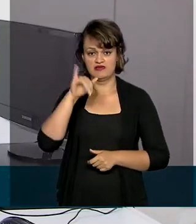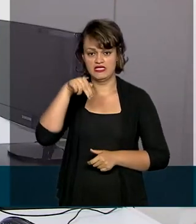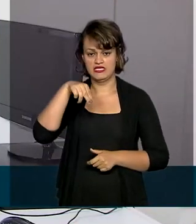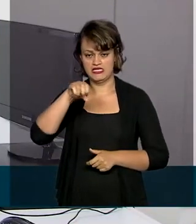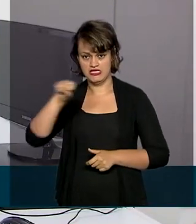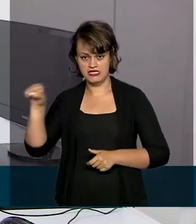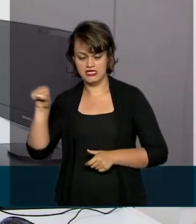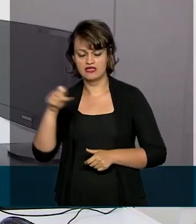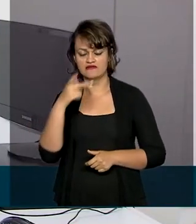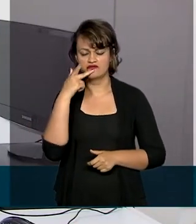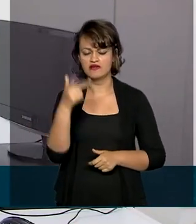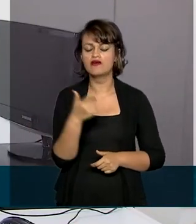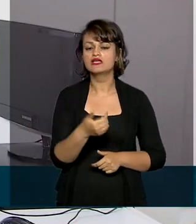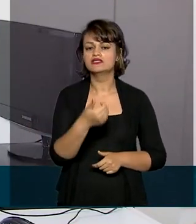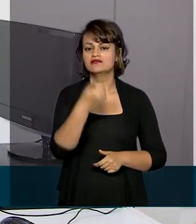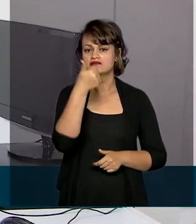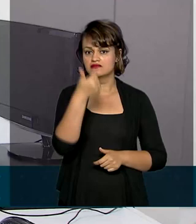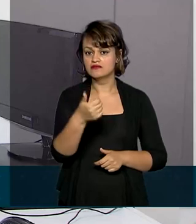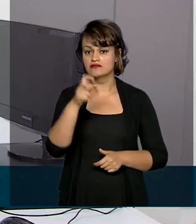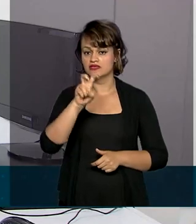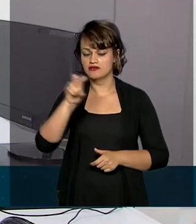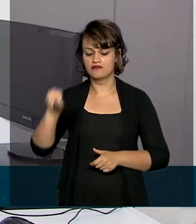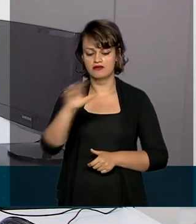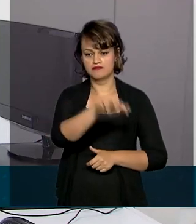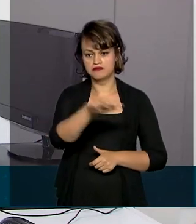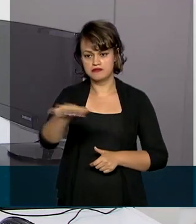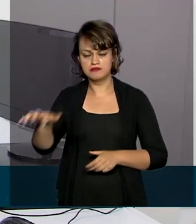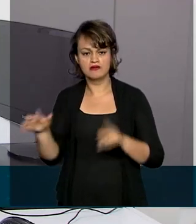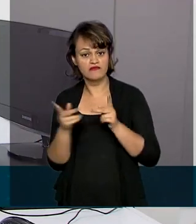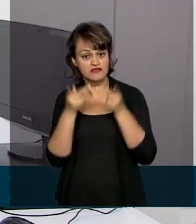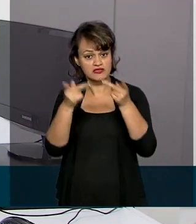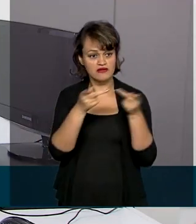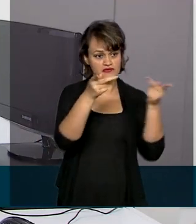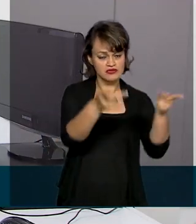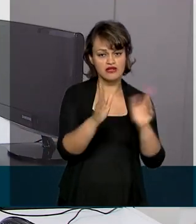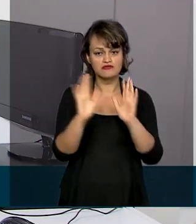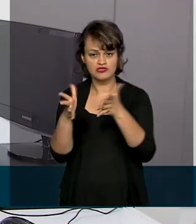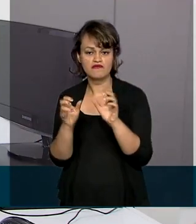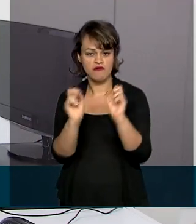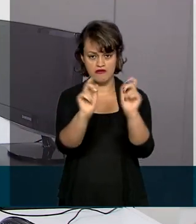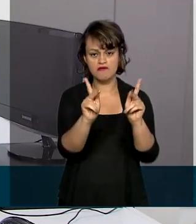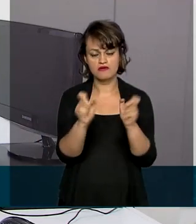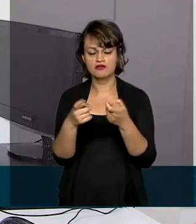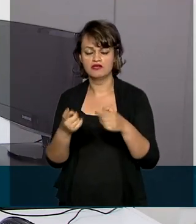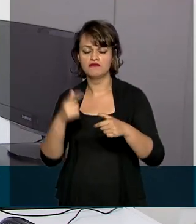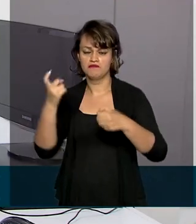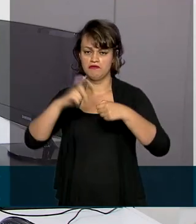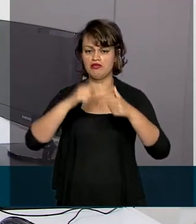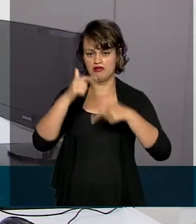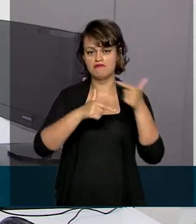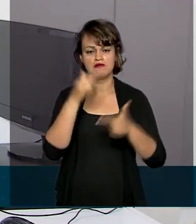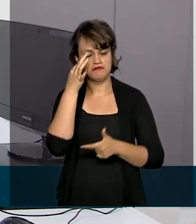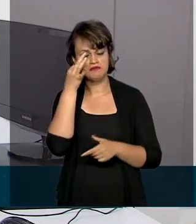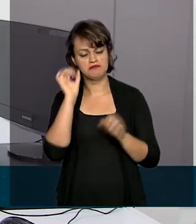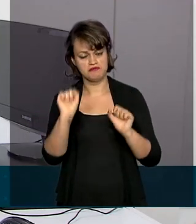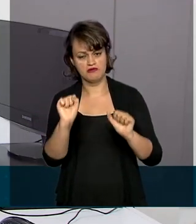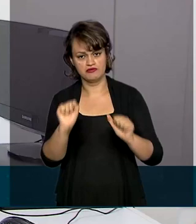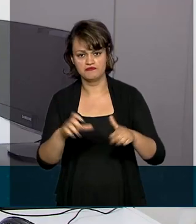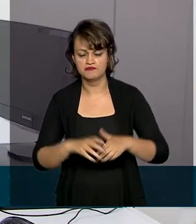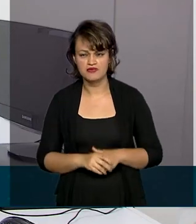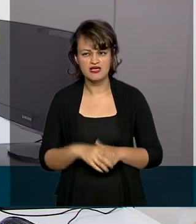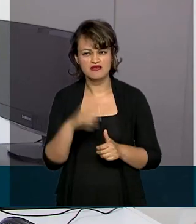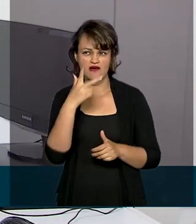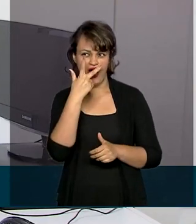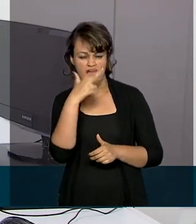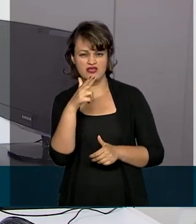Rolim, pelo menos 150 agências já foram visitadas e estão em condições de retorno imediato das atividades. A